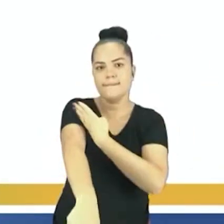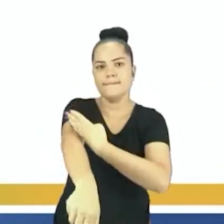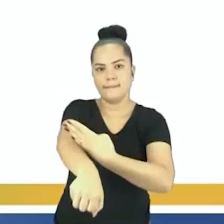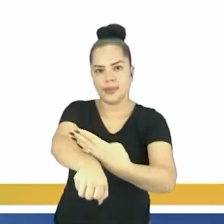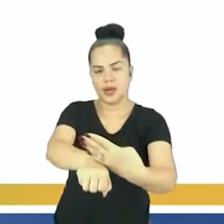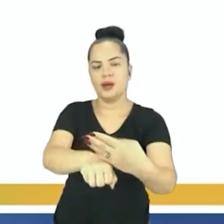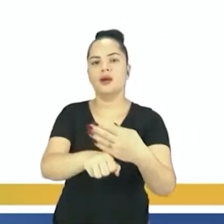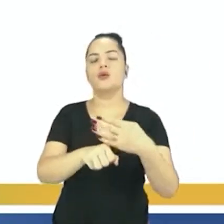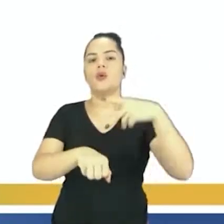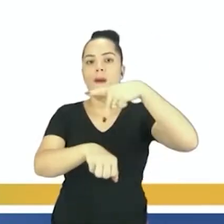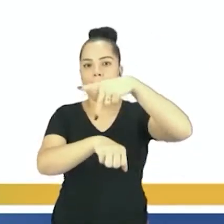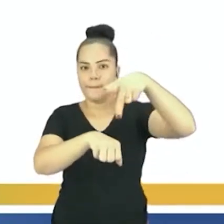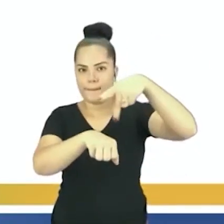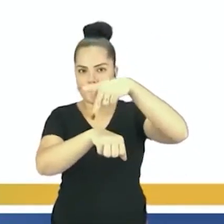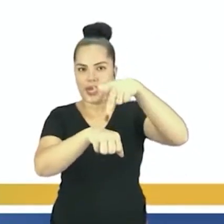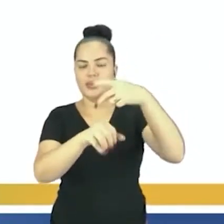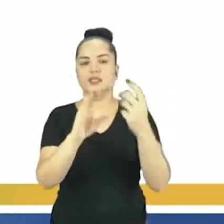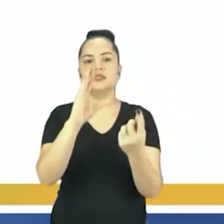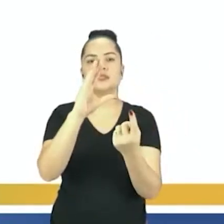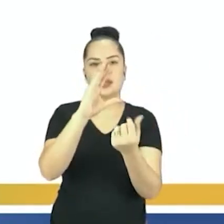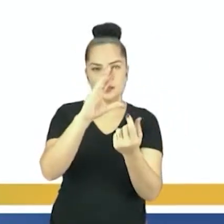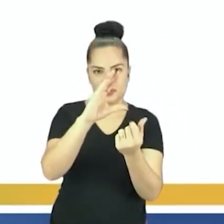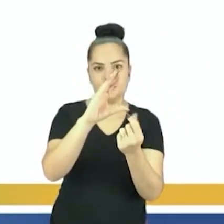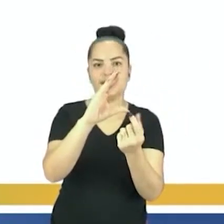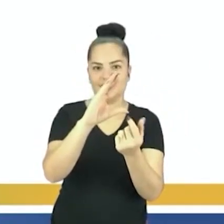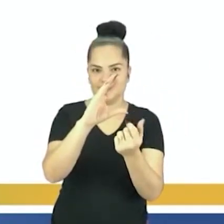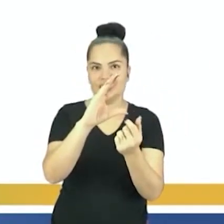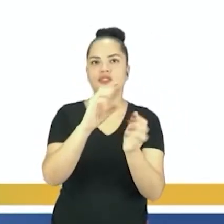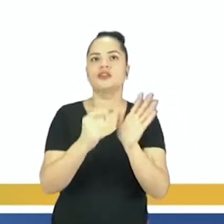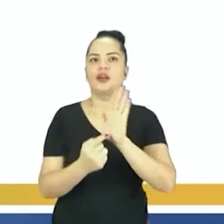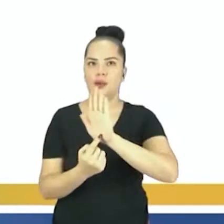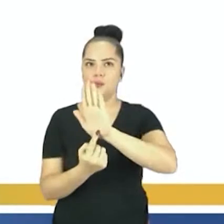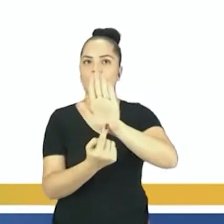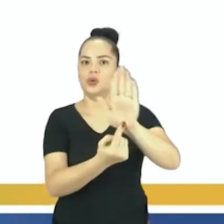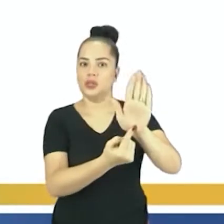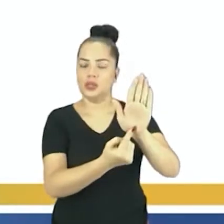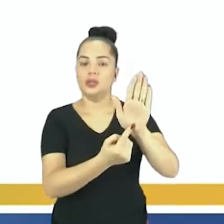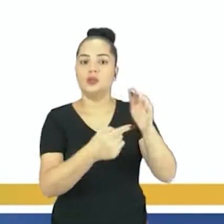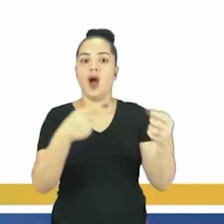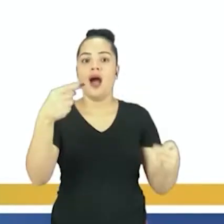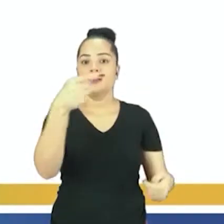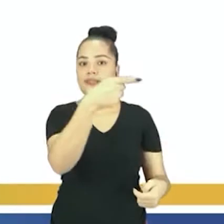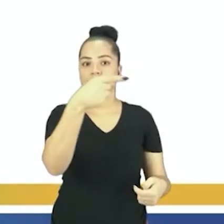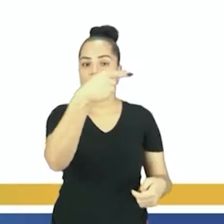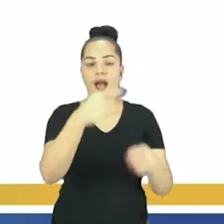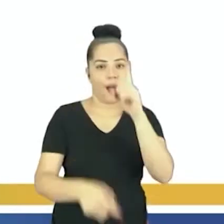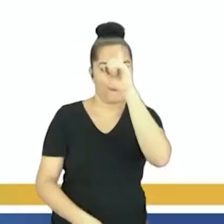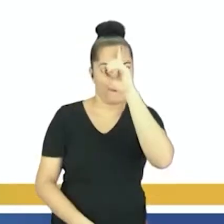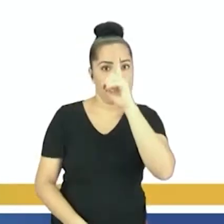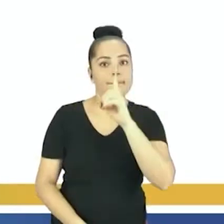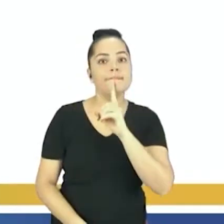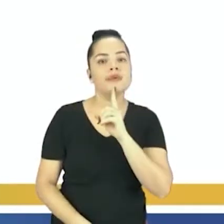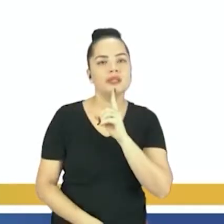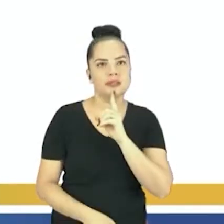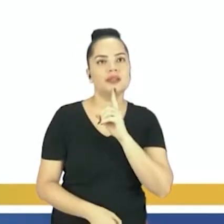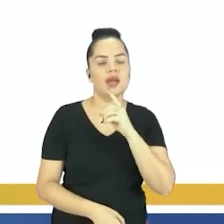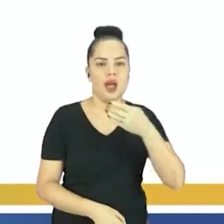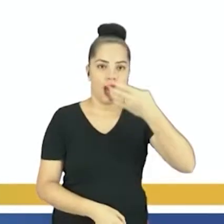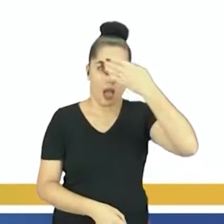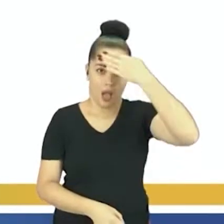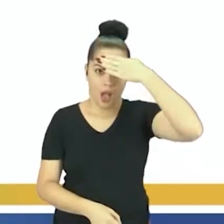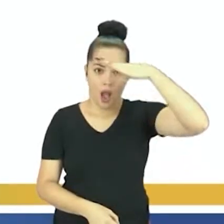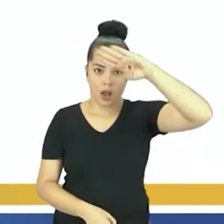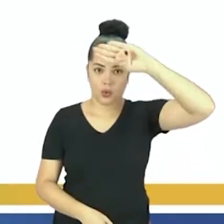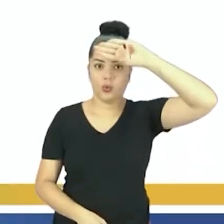e aliados. Então, conforme a seta mostra, essa seta amarela, indica que apenas Cuba na América